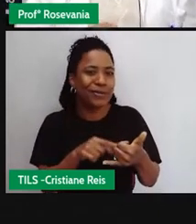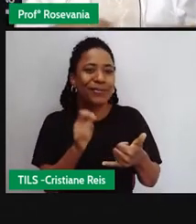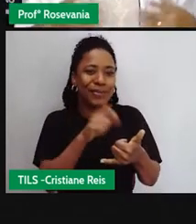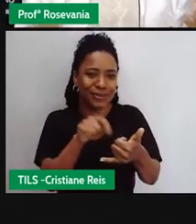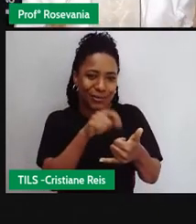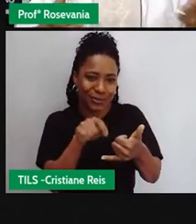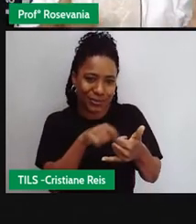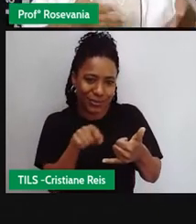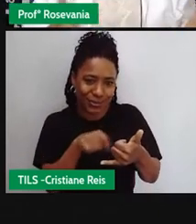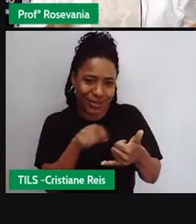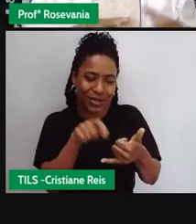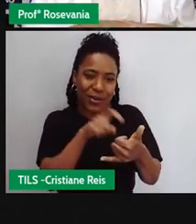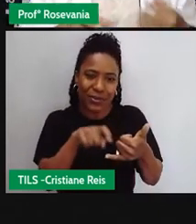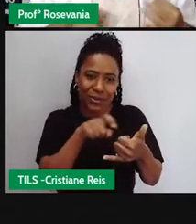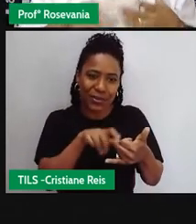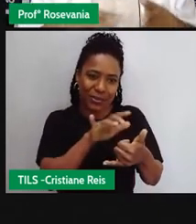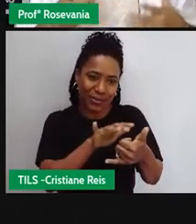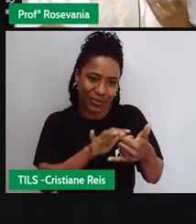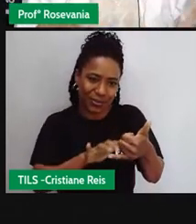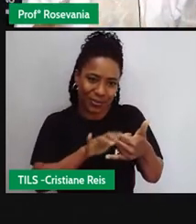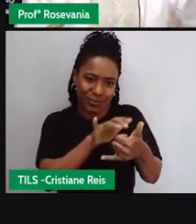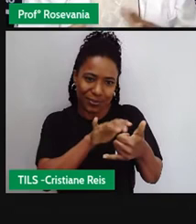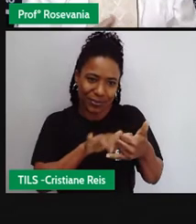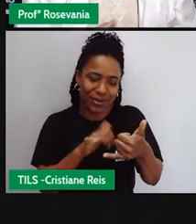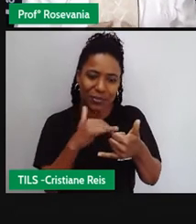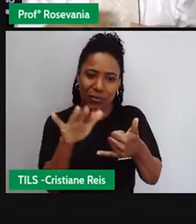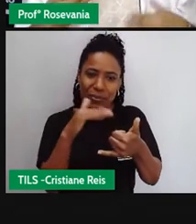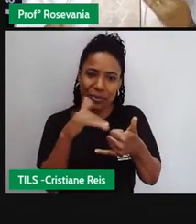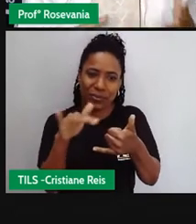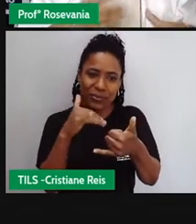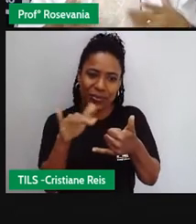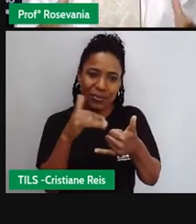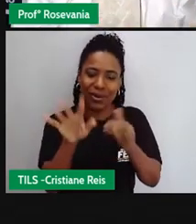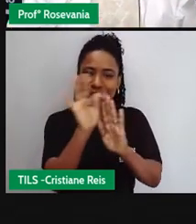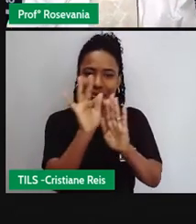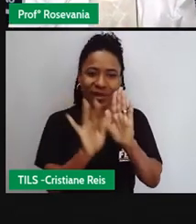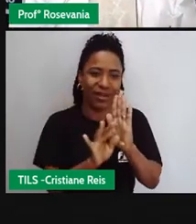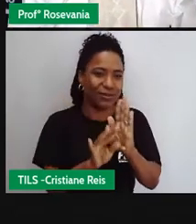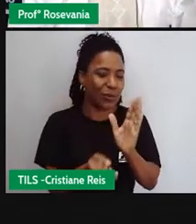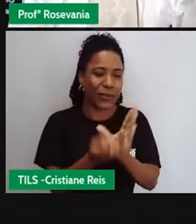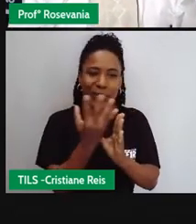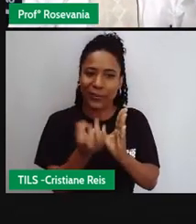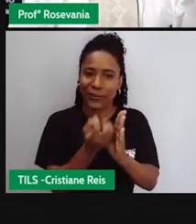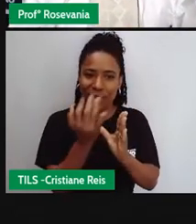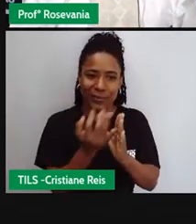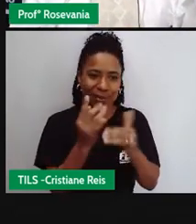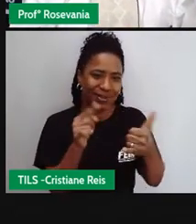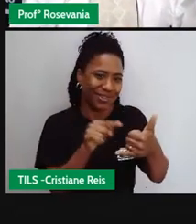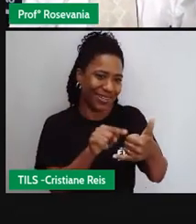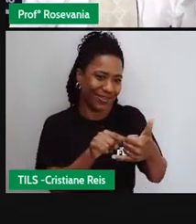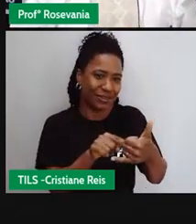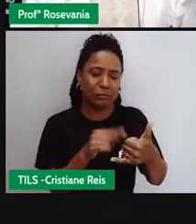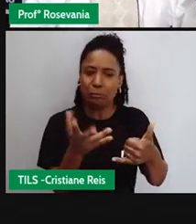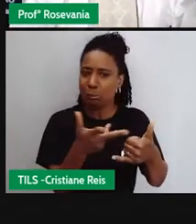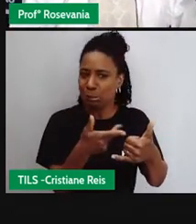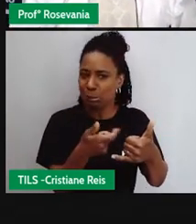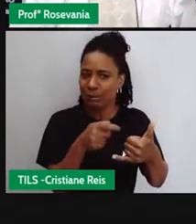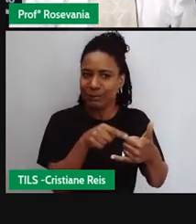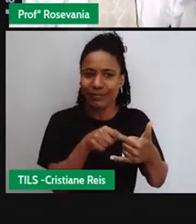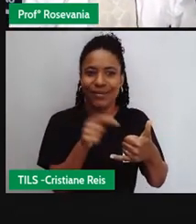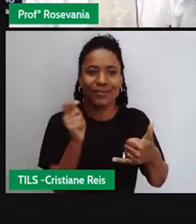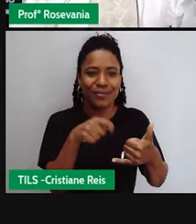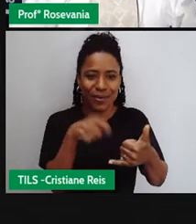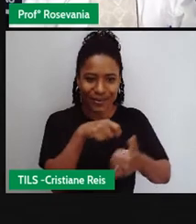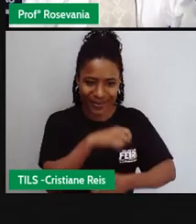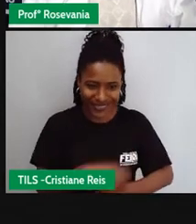até máquinas de escrever porque a gente pode digitar textos criar várias coisas hoje nos telefones nos telefones eles agregaram